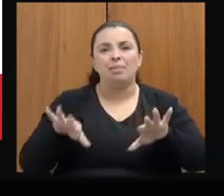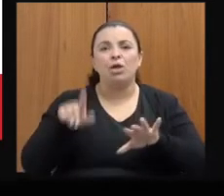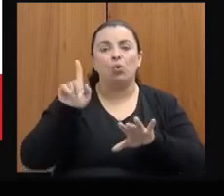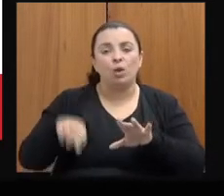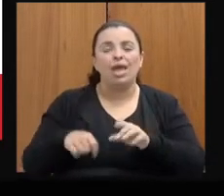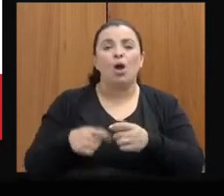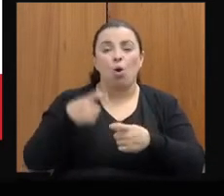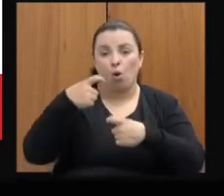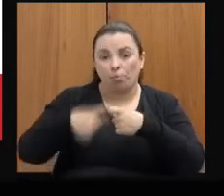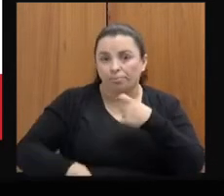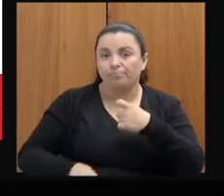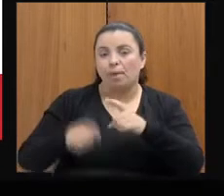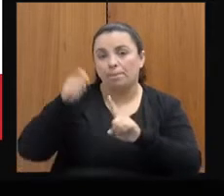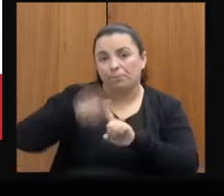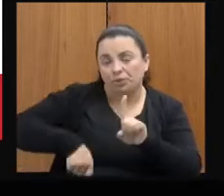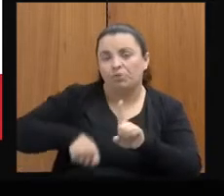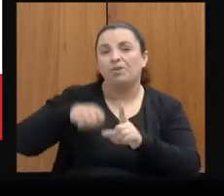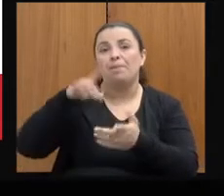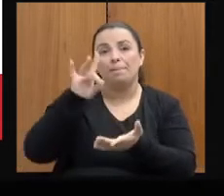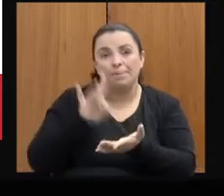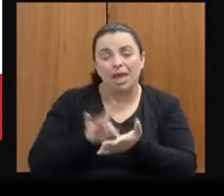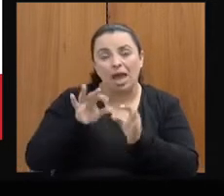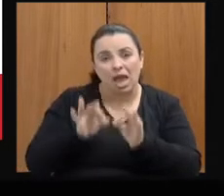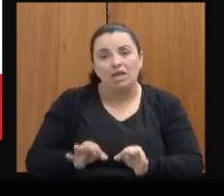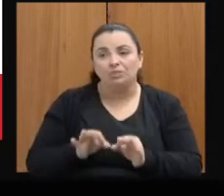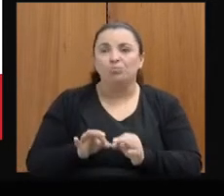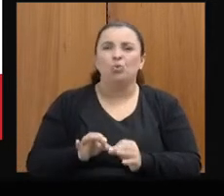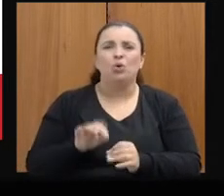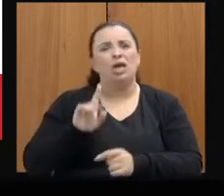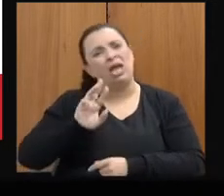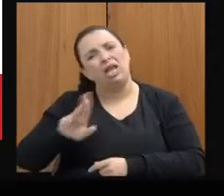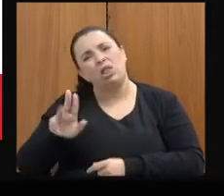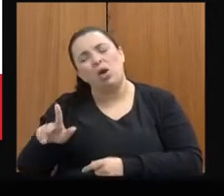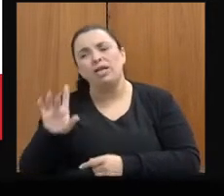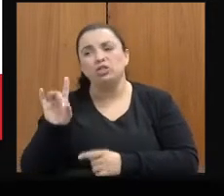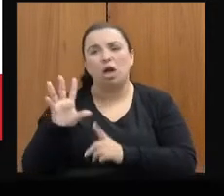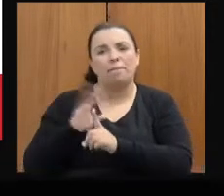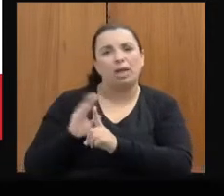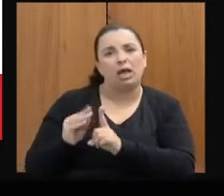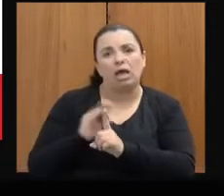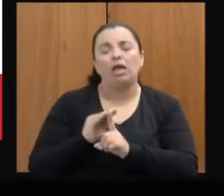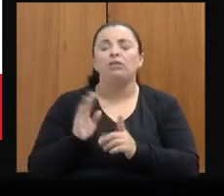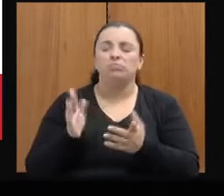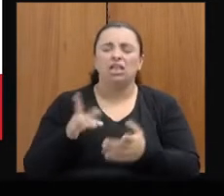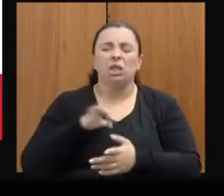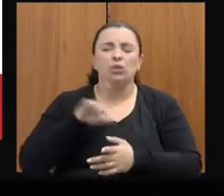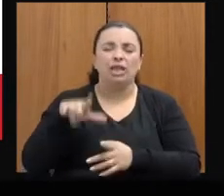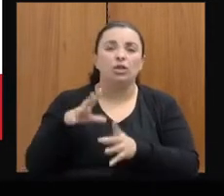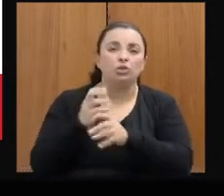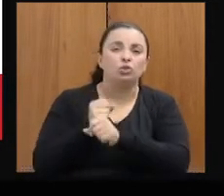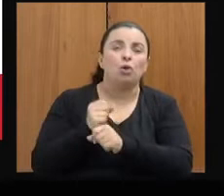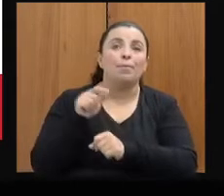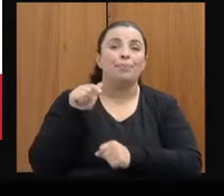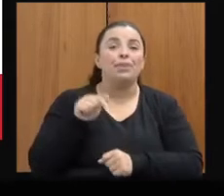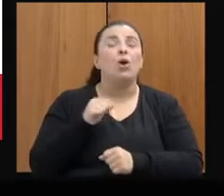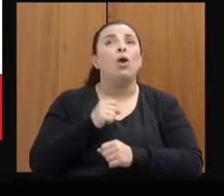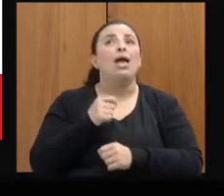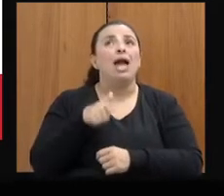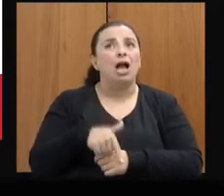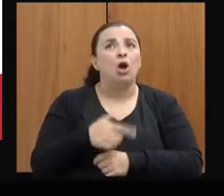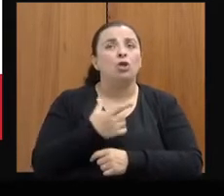sexuais com a separação. E aí a gente faz uma somatória, então eu tenho aqui o total, esse ano a gente já acolheu